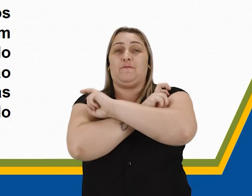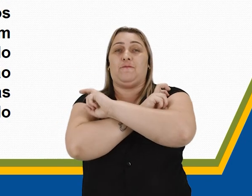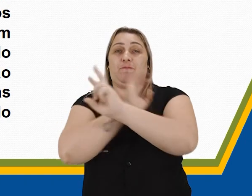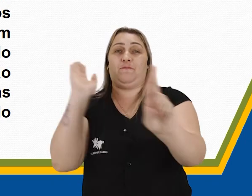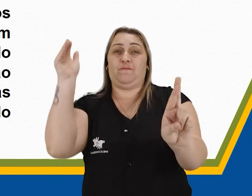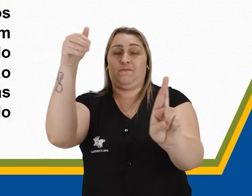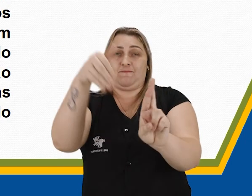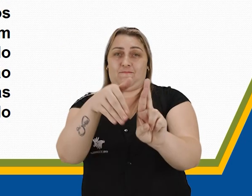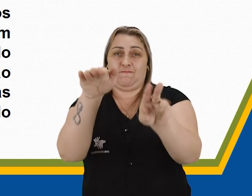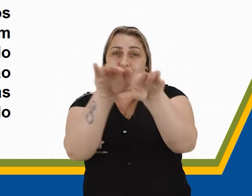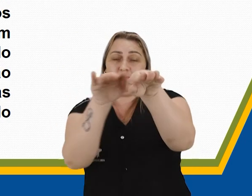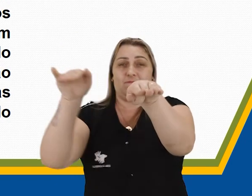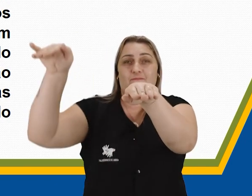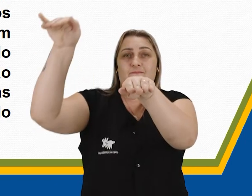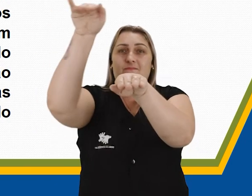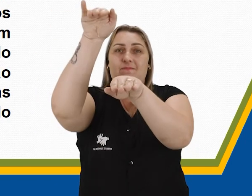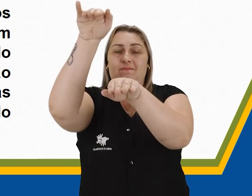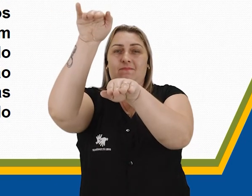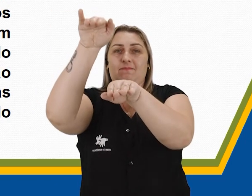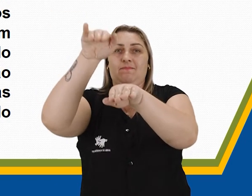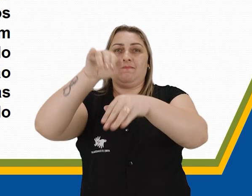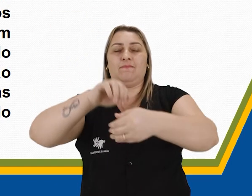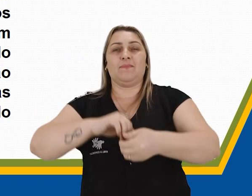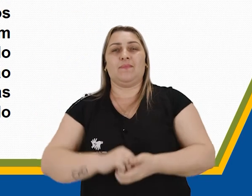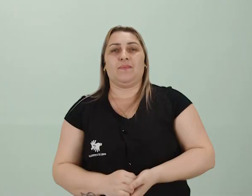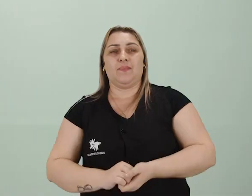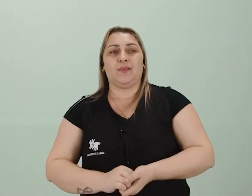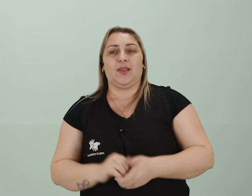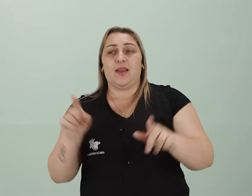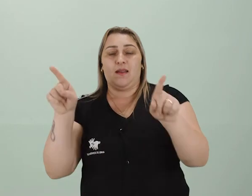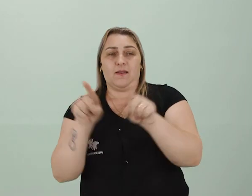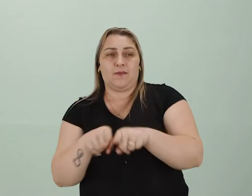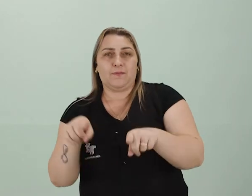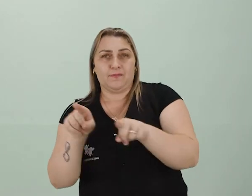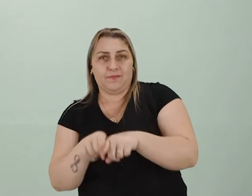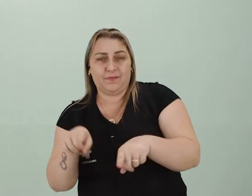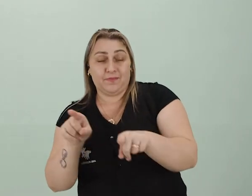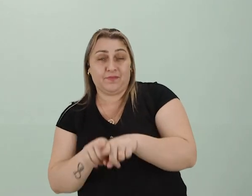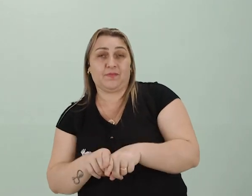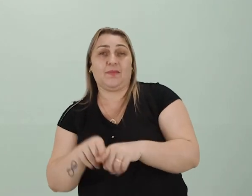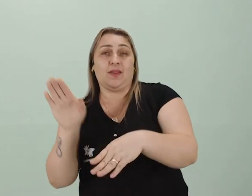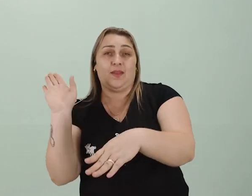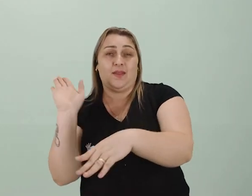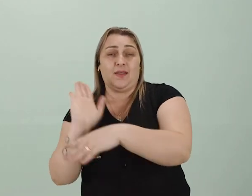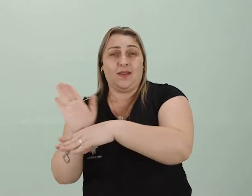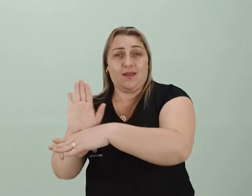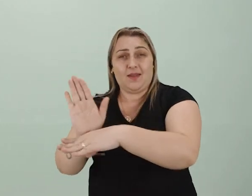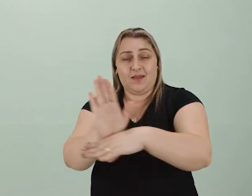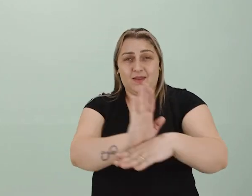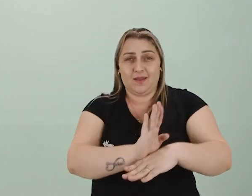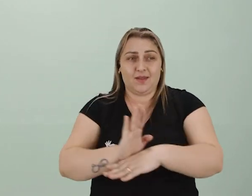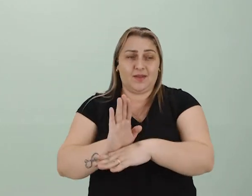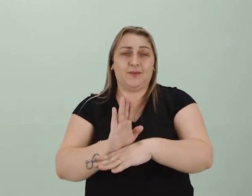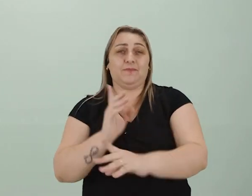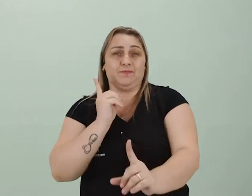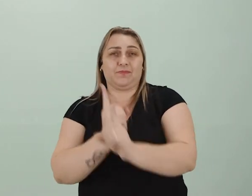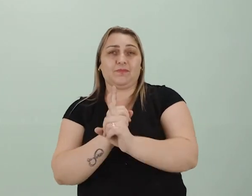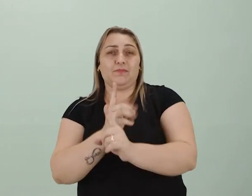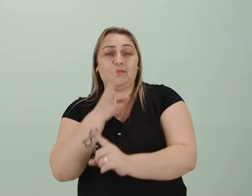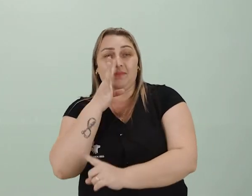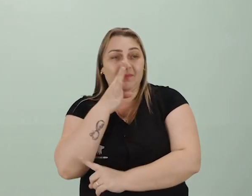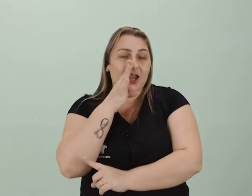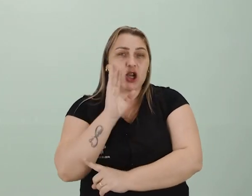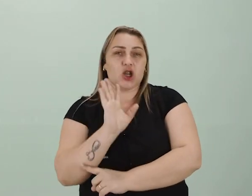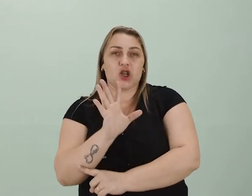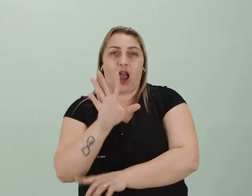máximo dessa civilização. Isso também é importante porque a maioria dos filmes cinematográficos que nós assistimos, nós